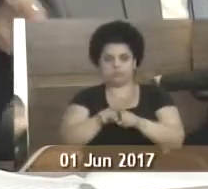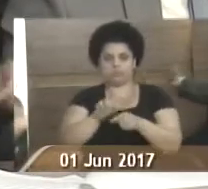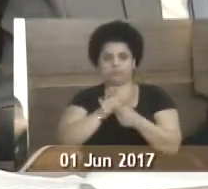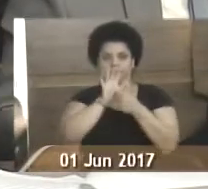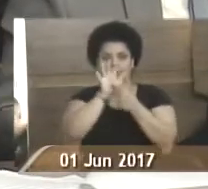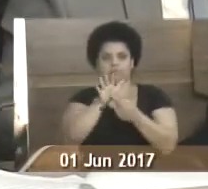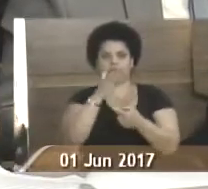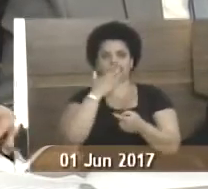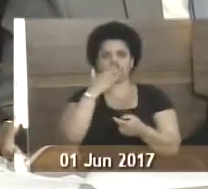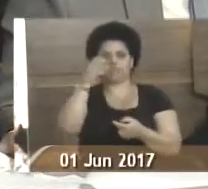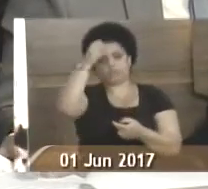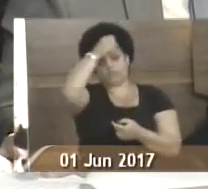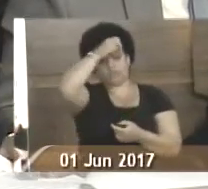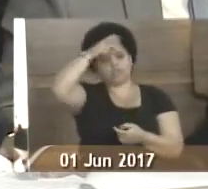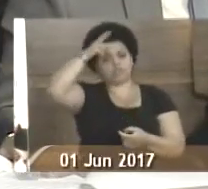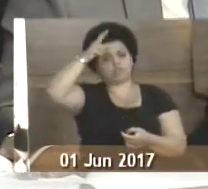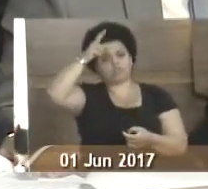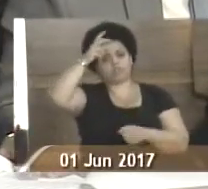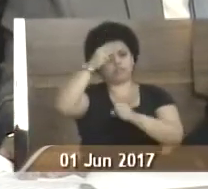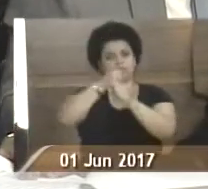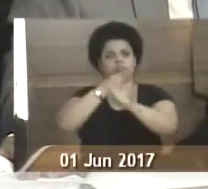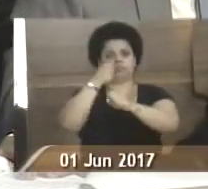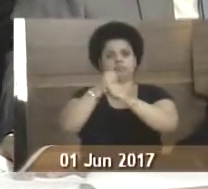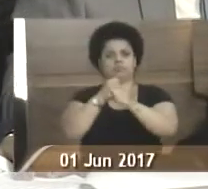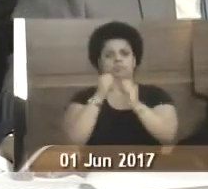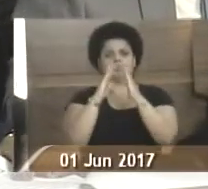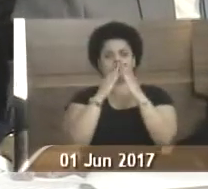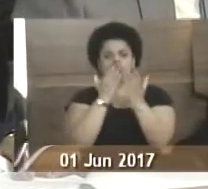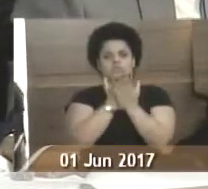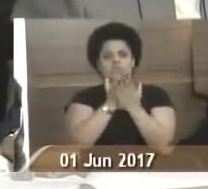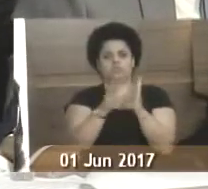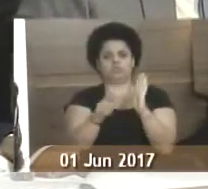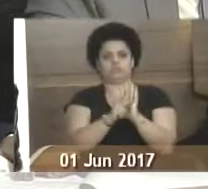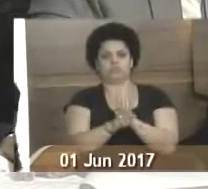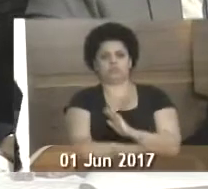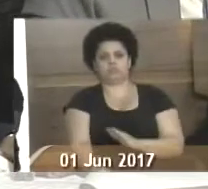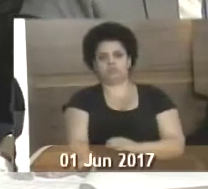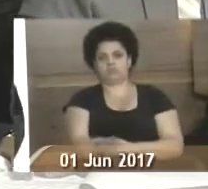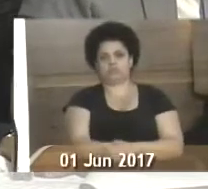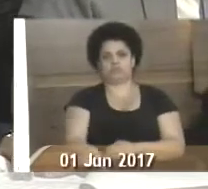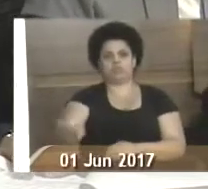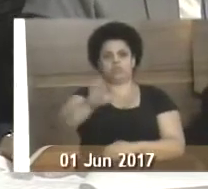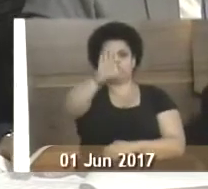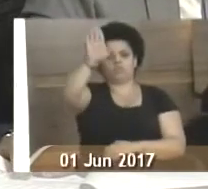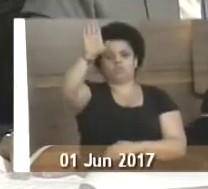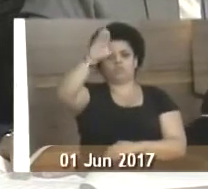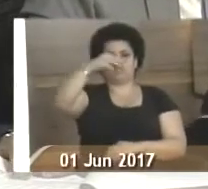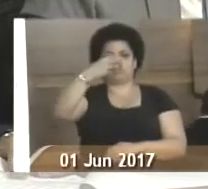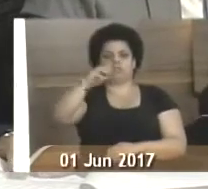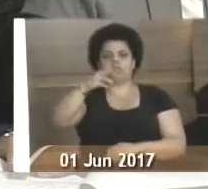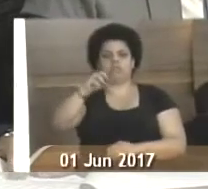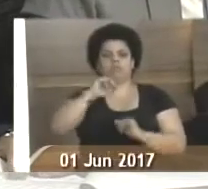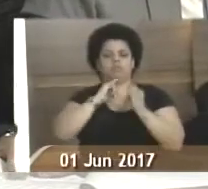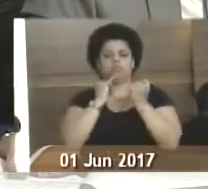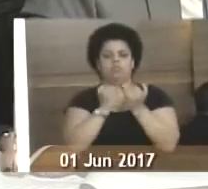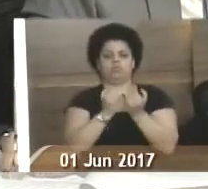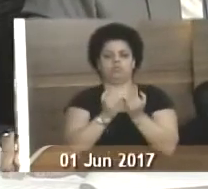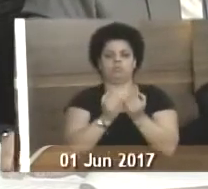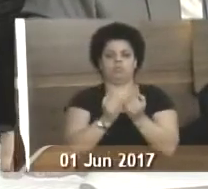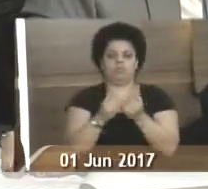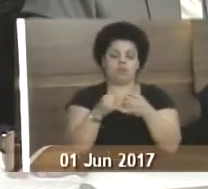indicando ao prefeito municipal a construção de uma creche municipal no Borro da Lambicada, no bairro Jacuacanga.